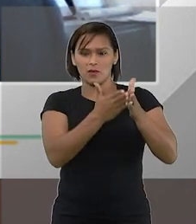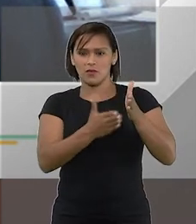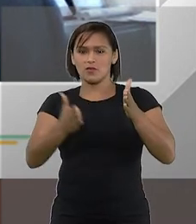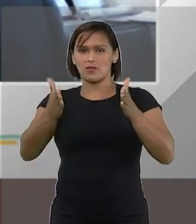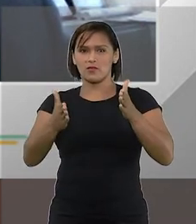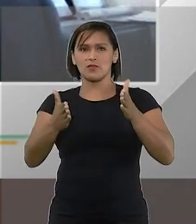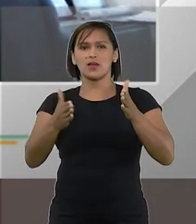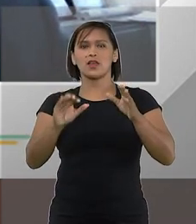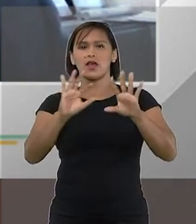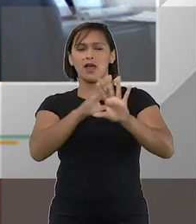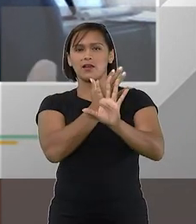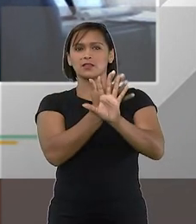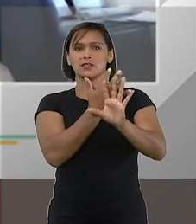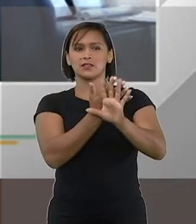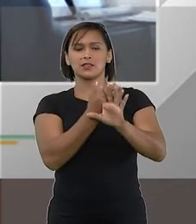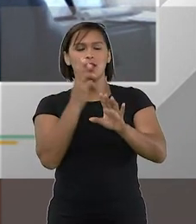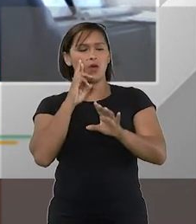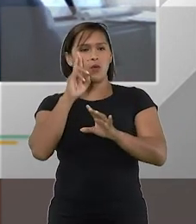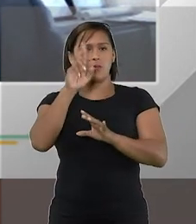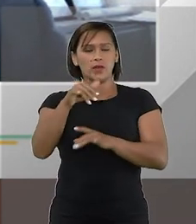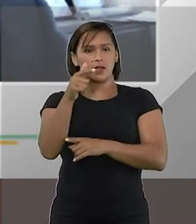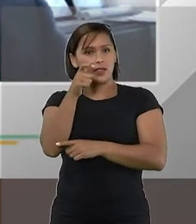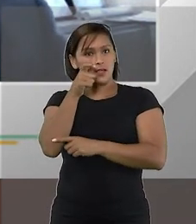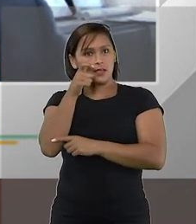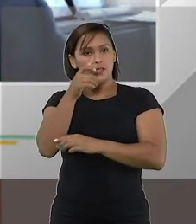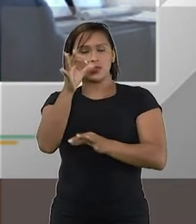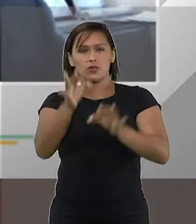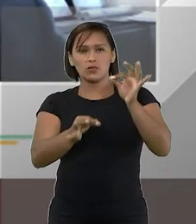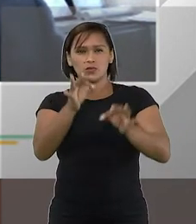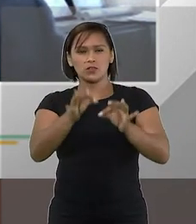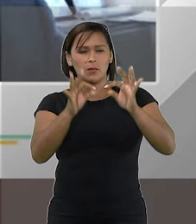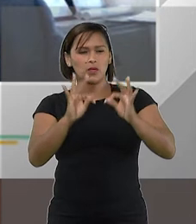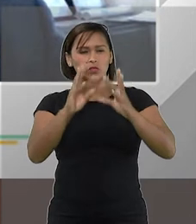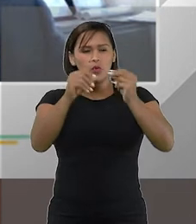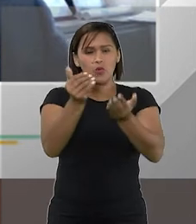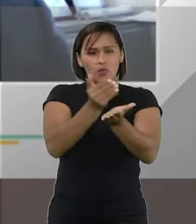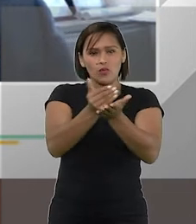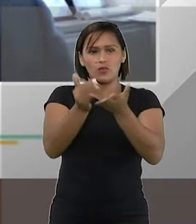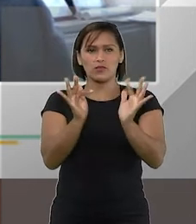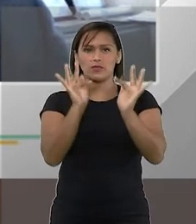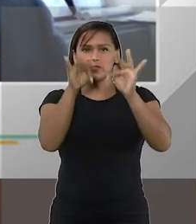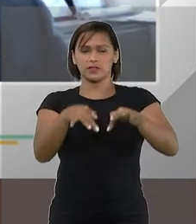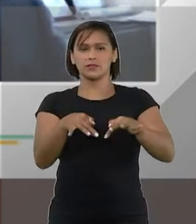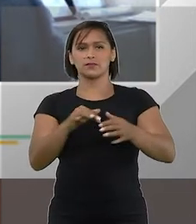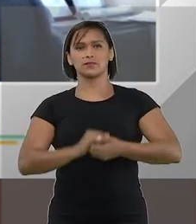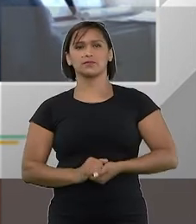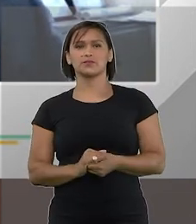período da sessão ministro para assistir o julgamento do começo ao final